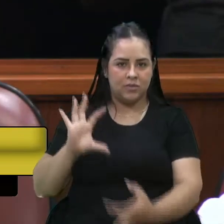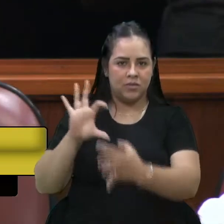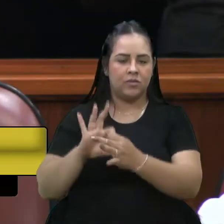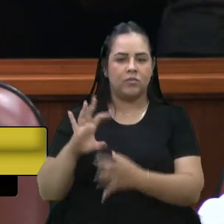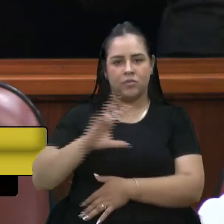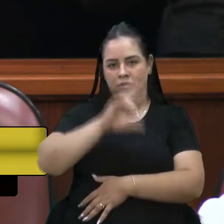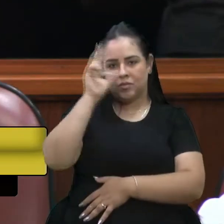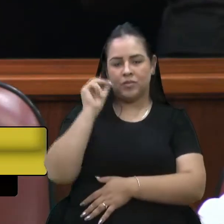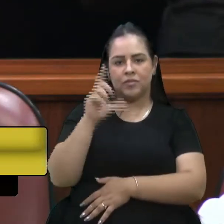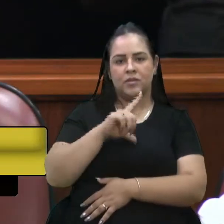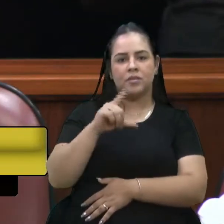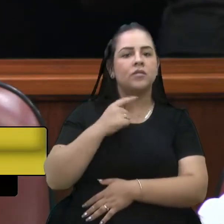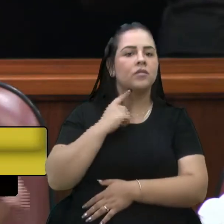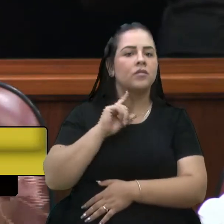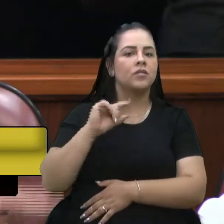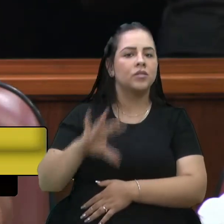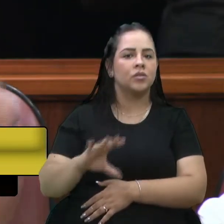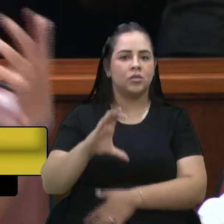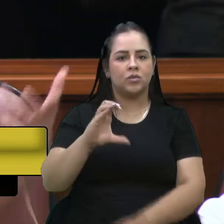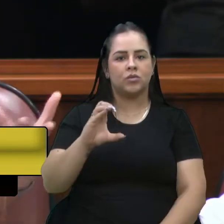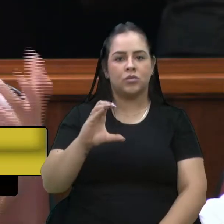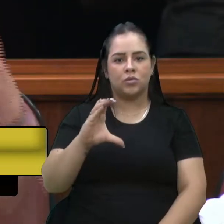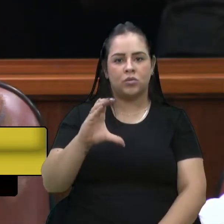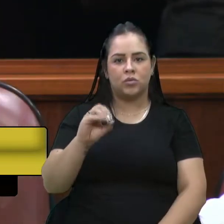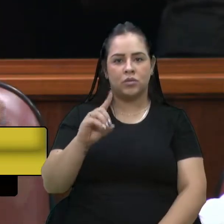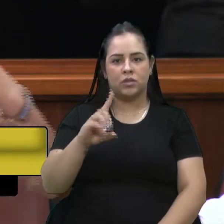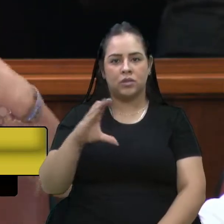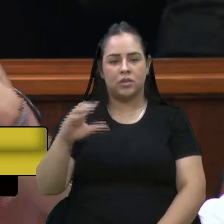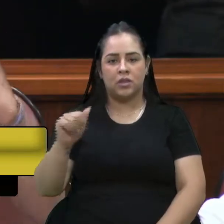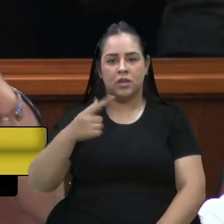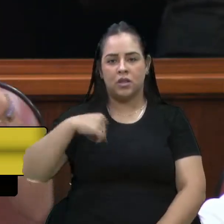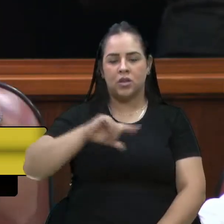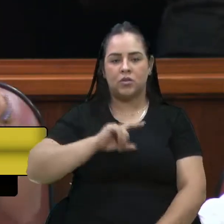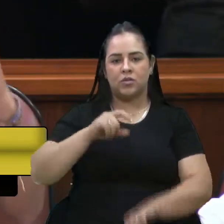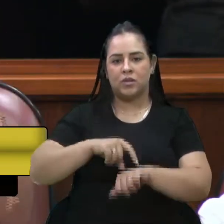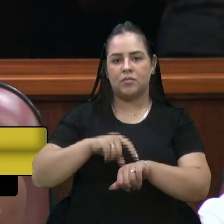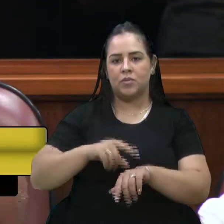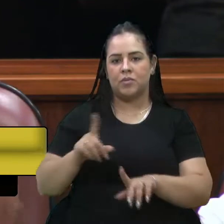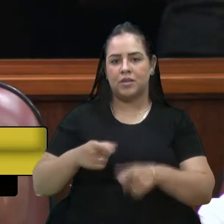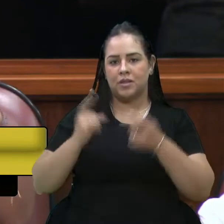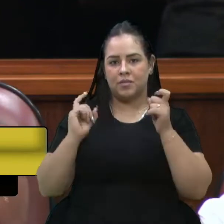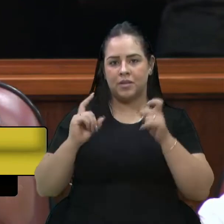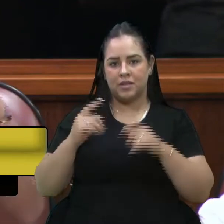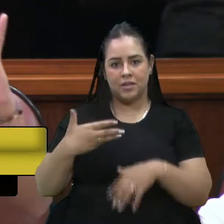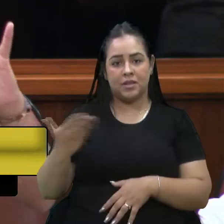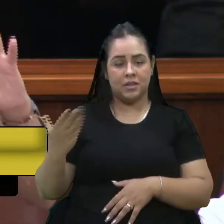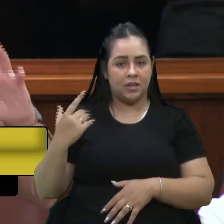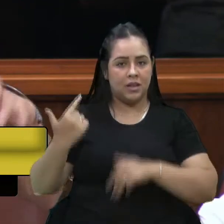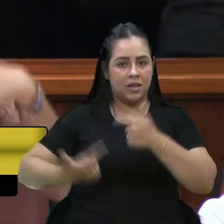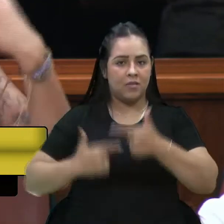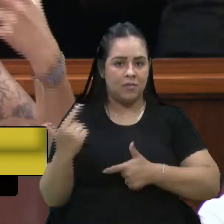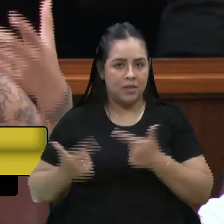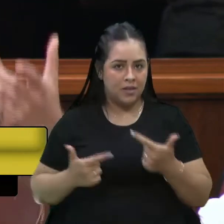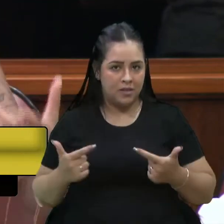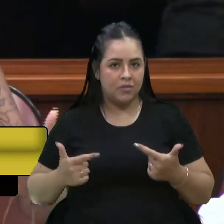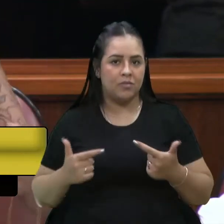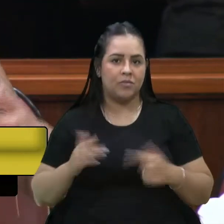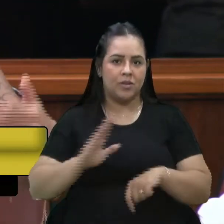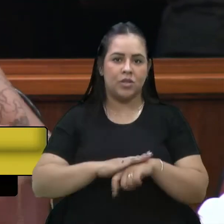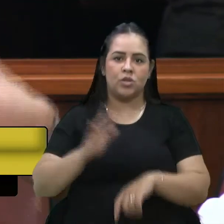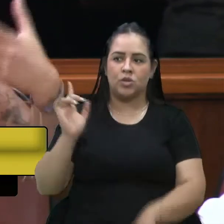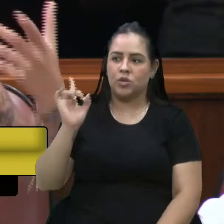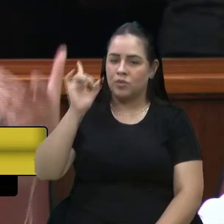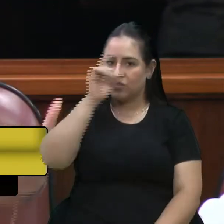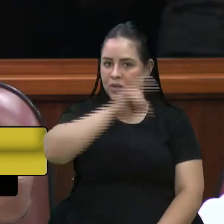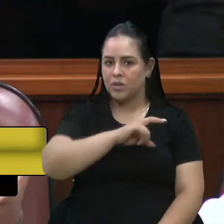receberem o lixo da Codeca. E, por um tempo, gente vê que, às vezes, desse trabalho, ele fica mais dificultado,